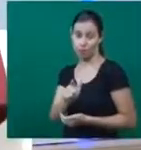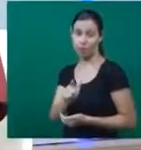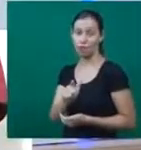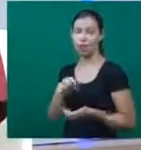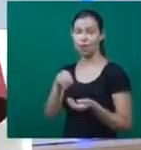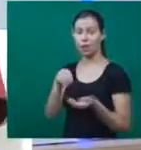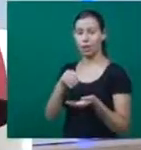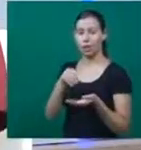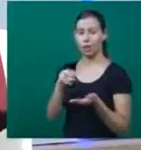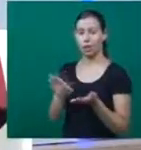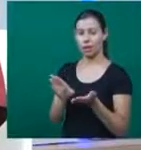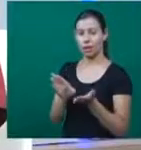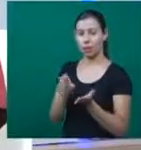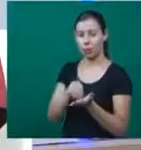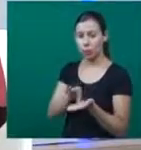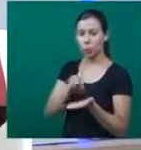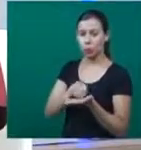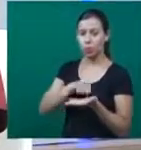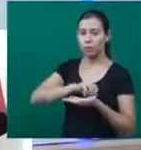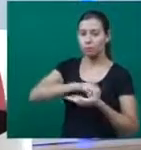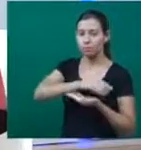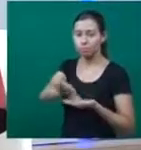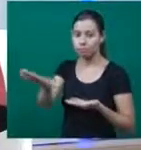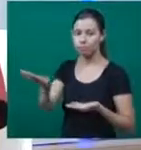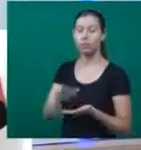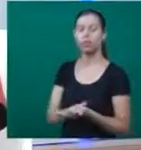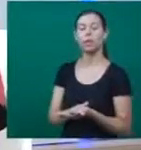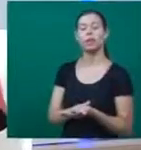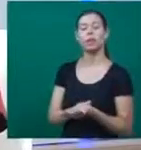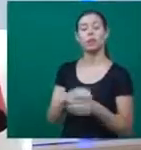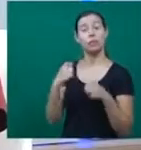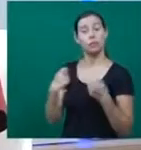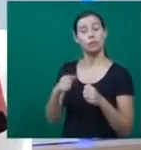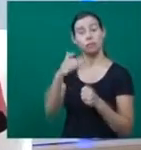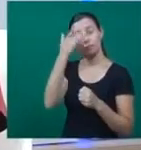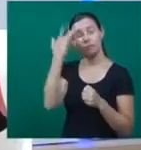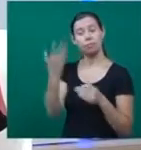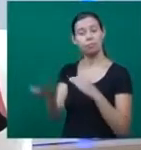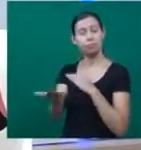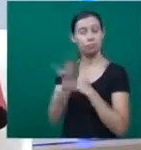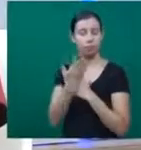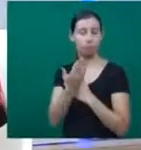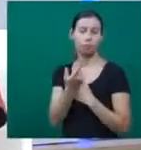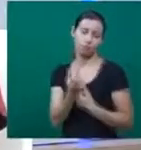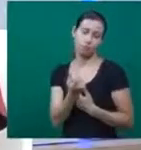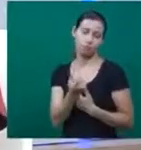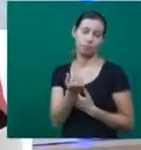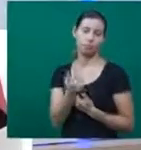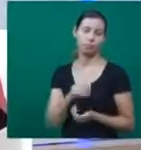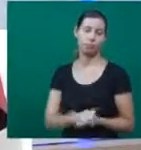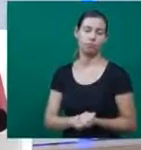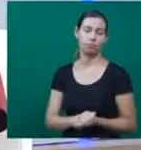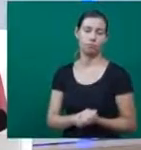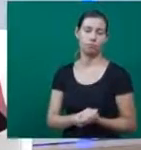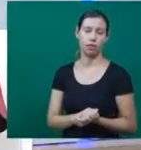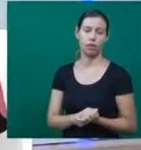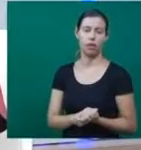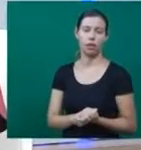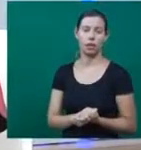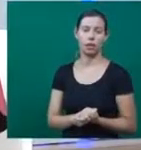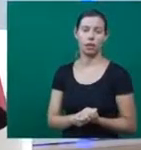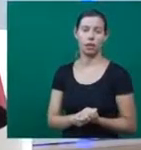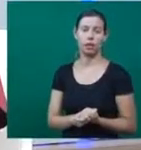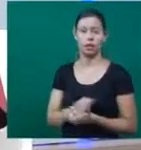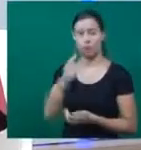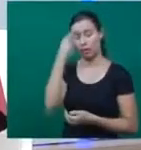publicado. Então, eu peço ao pessoal que participe comigo, o valor que puder, porque geralmente as pessoas falam, mas eu não tenho muito, mas é de pouco em pouco que a gente